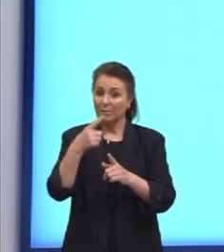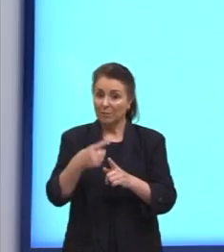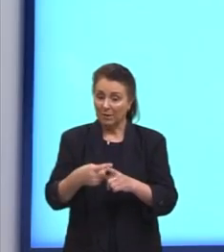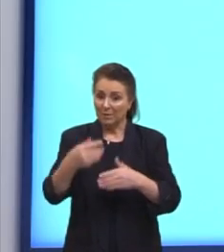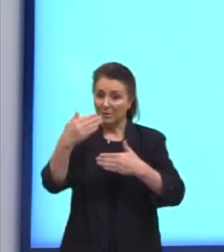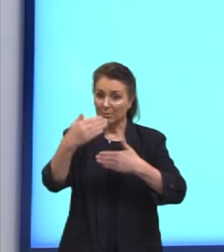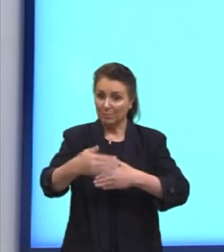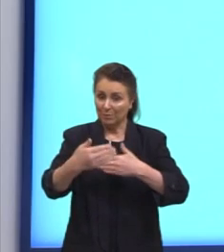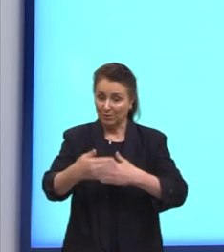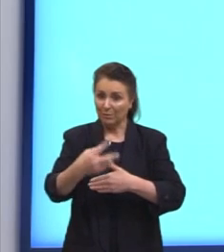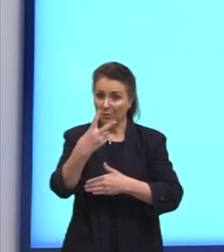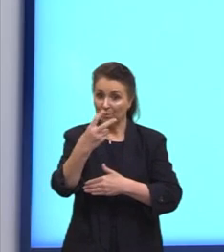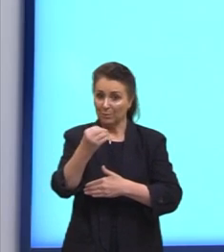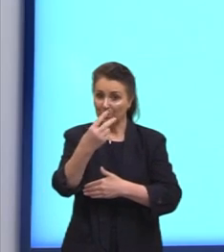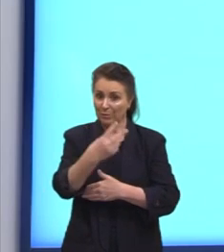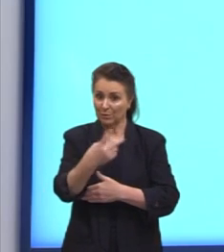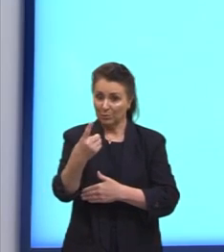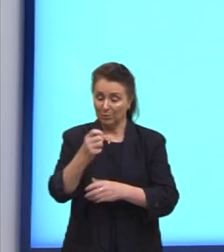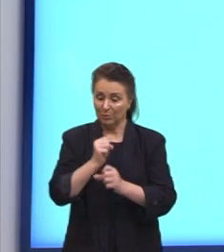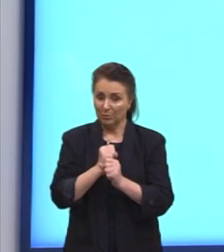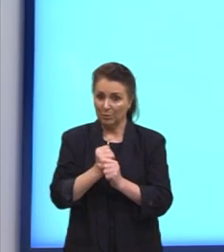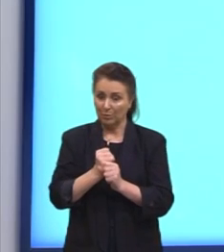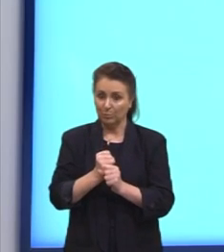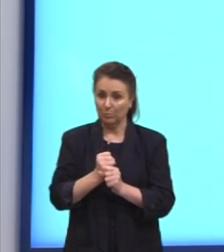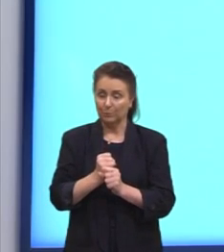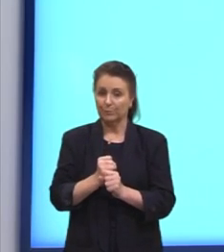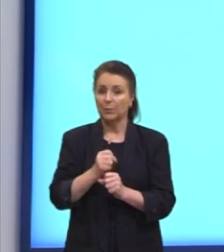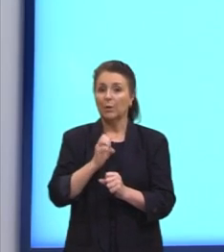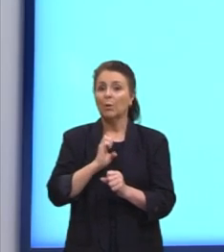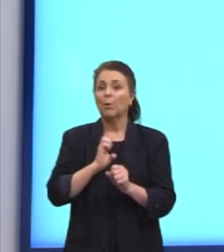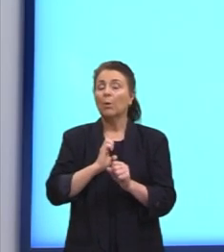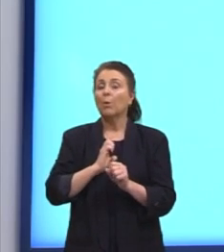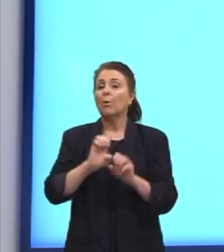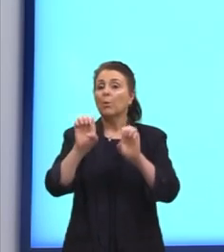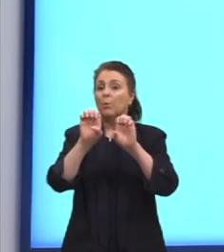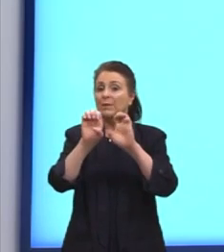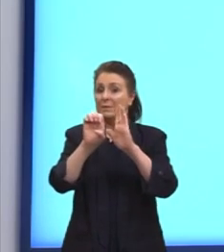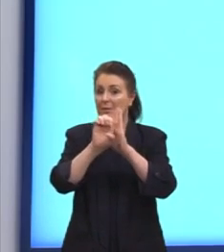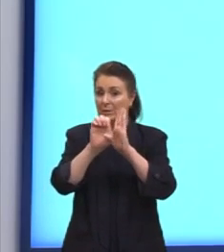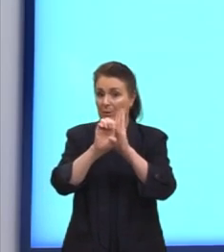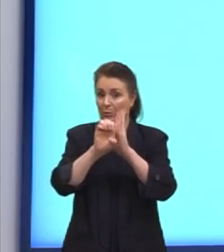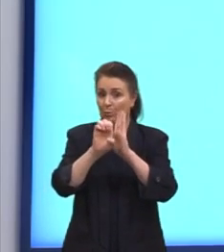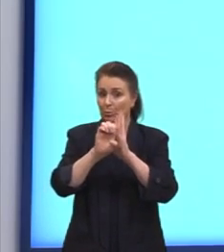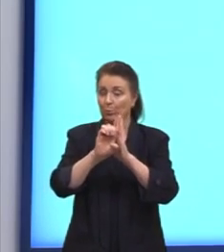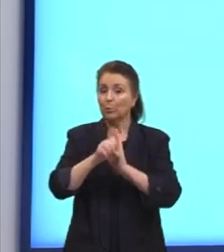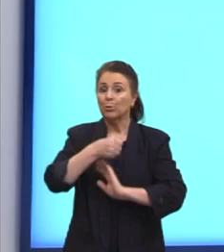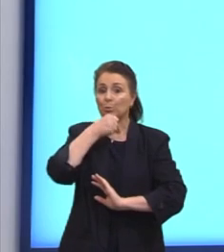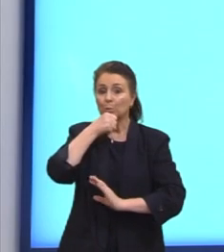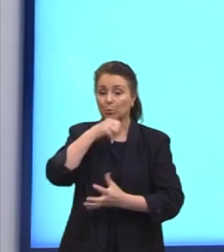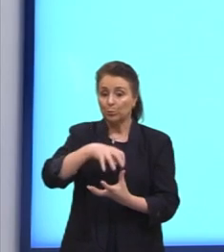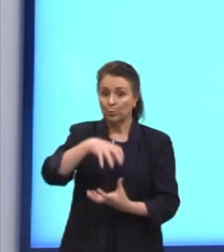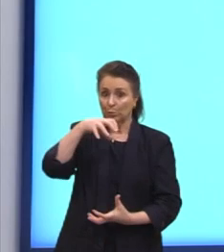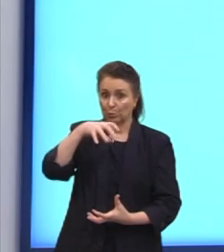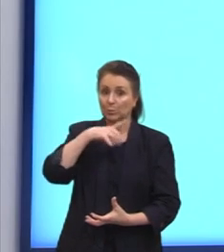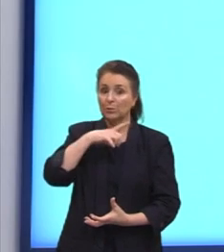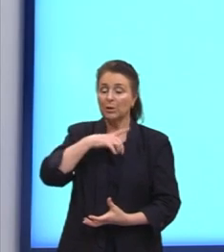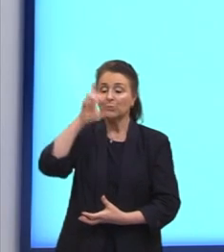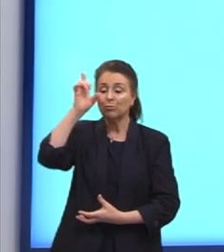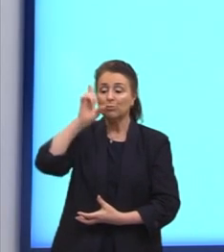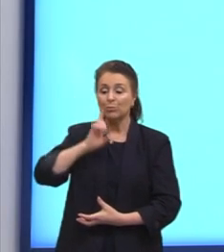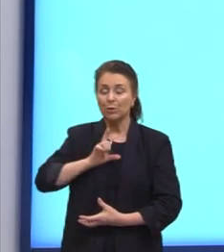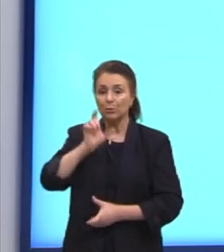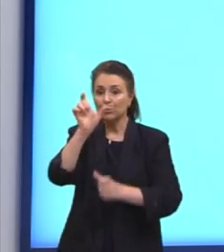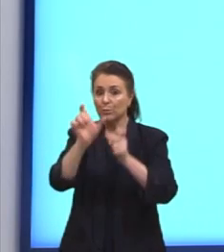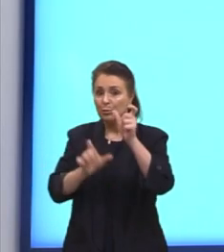E aí nós temos o seguinte, O Estatuto do Idoso no Brasil prevê certos direitos às pessoas